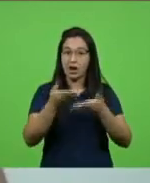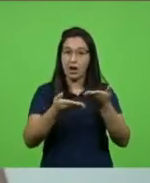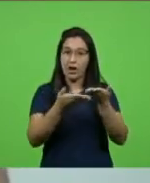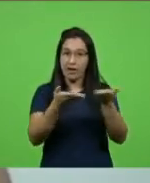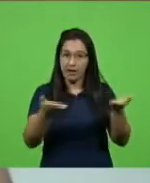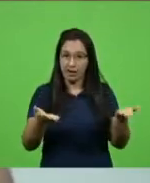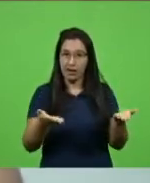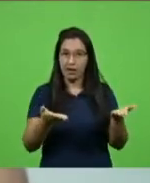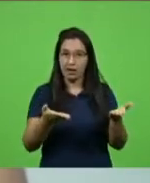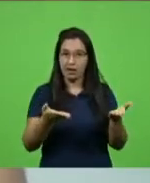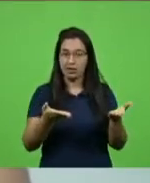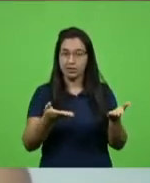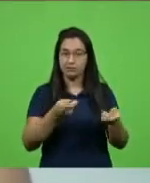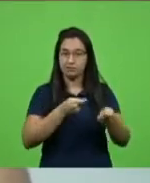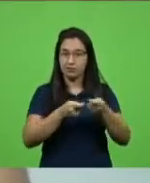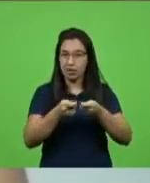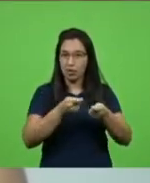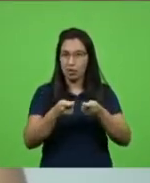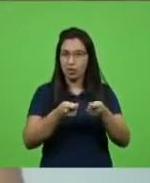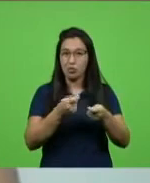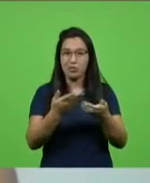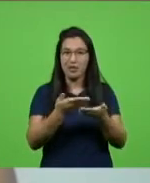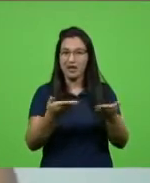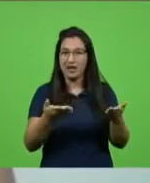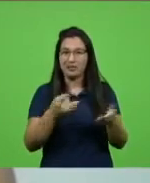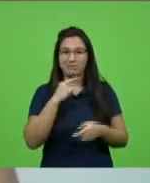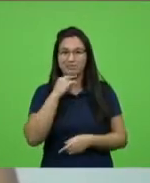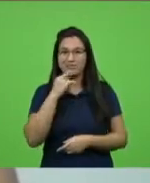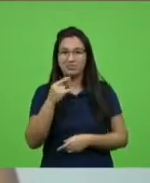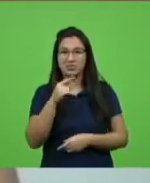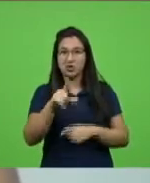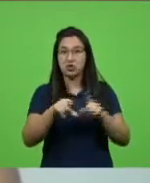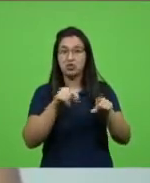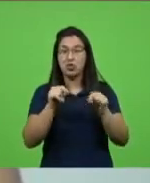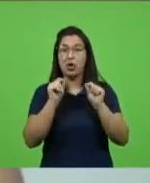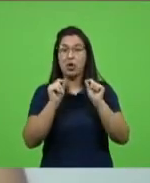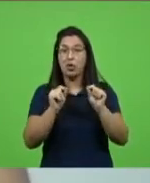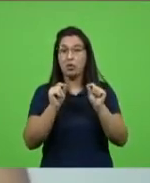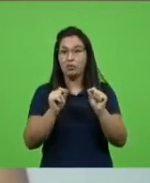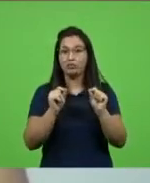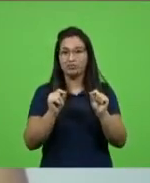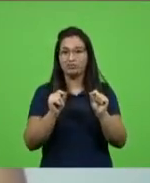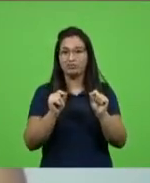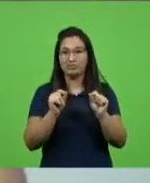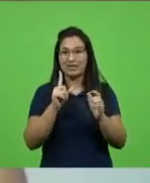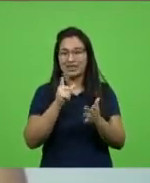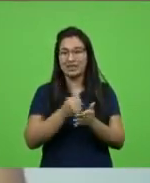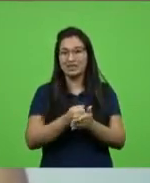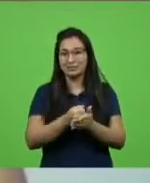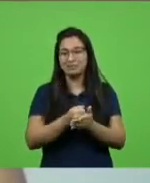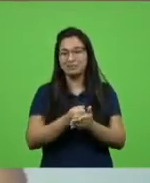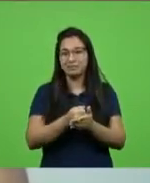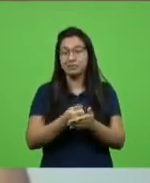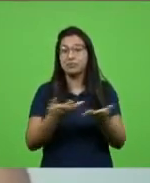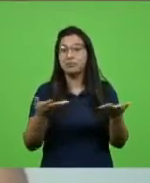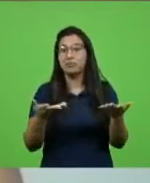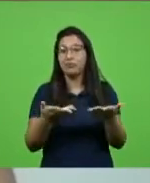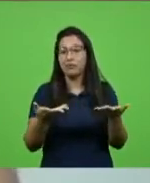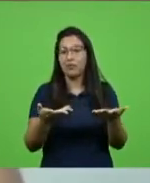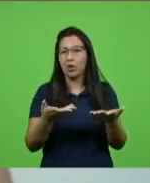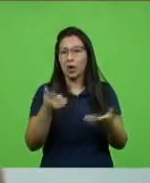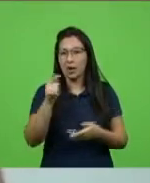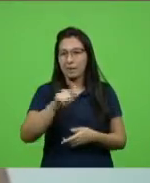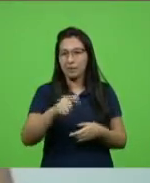que não tem alternativa nesse momento e aí eu quero deixar vossas excelências dito, eu não sei se a minha